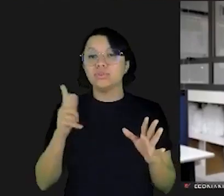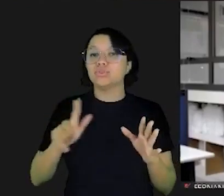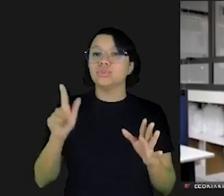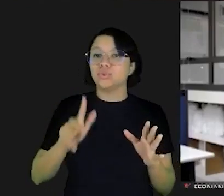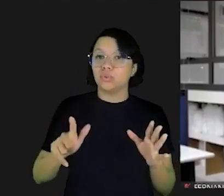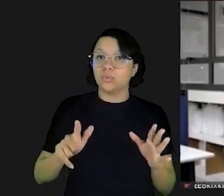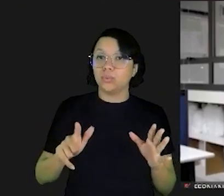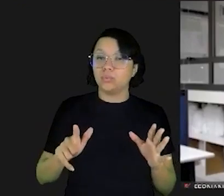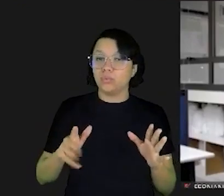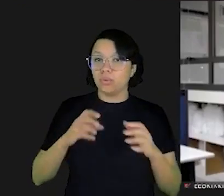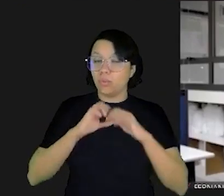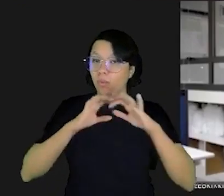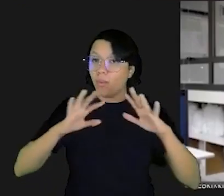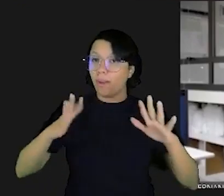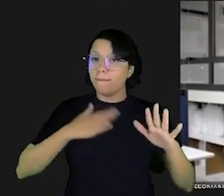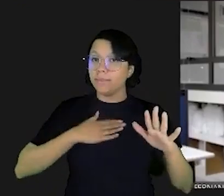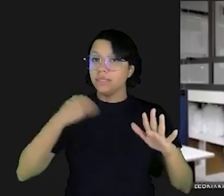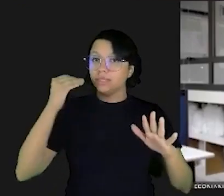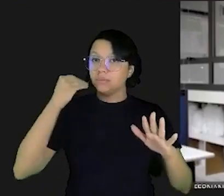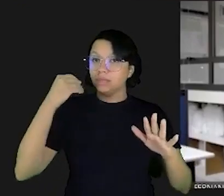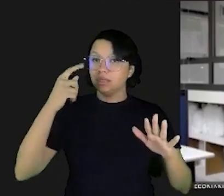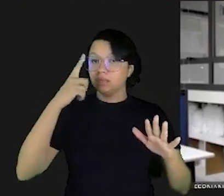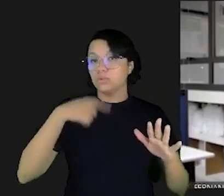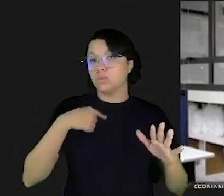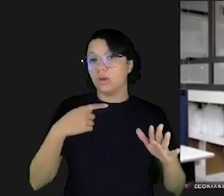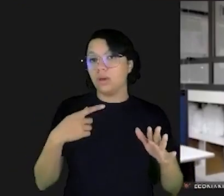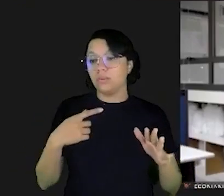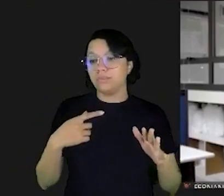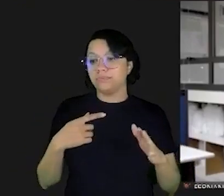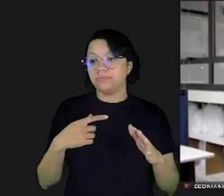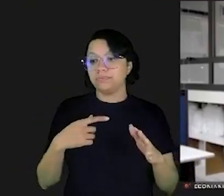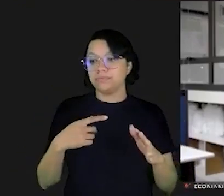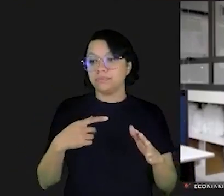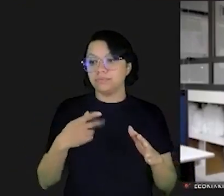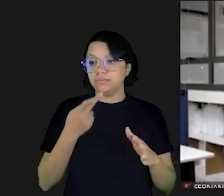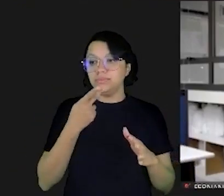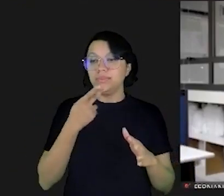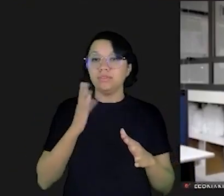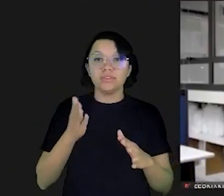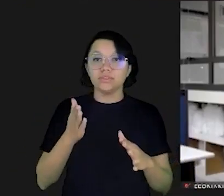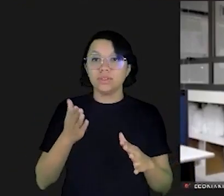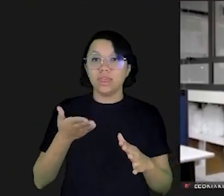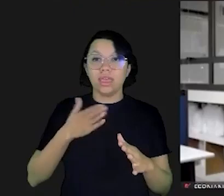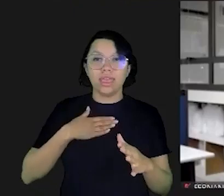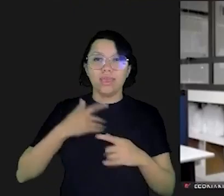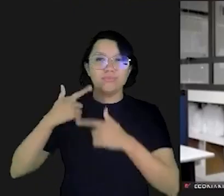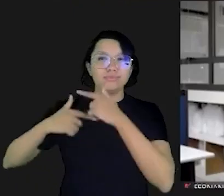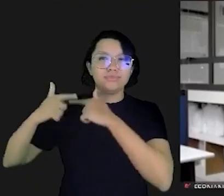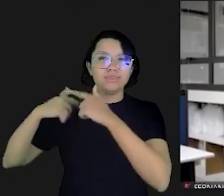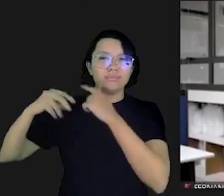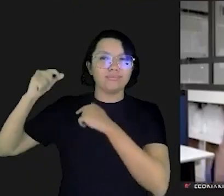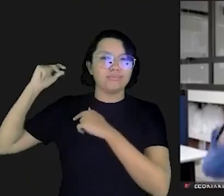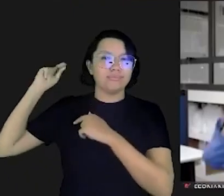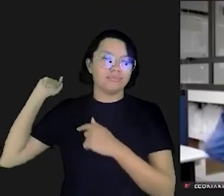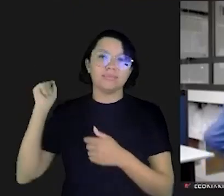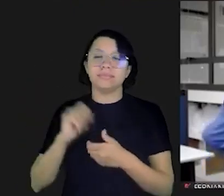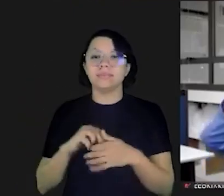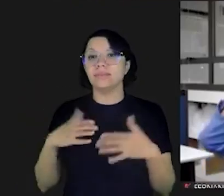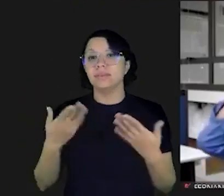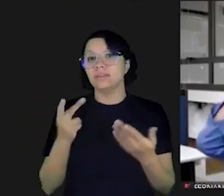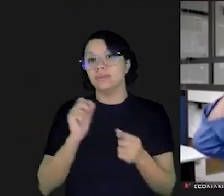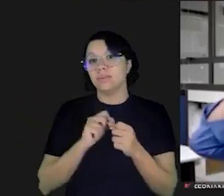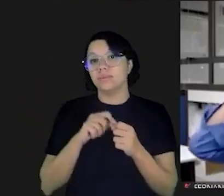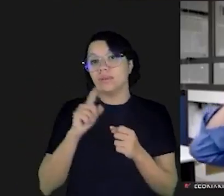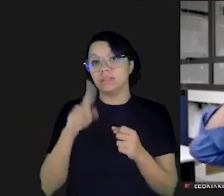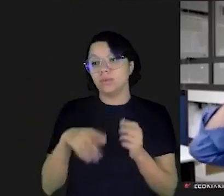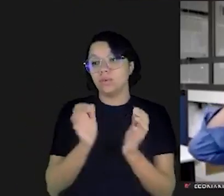disponíveis e de novo eu compartilho a minha experiência pessoal como eu já disse agora há pouco eu sou da geração antiga